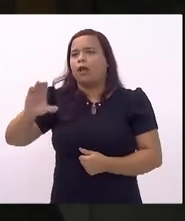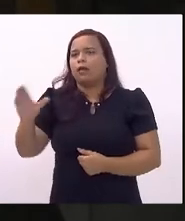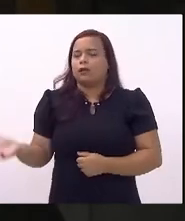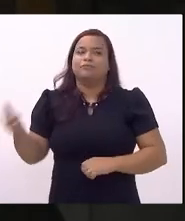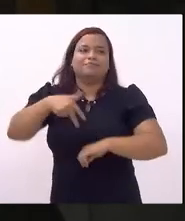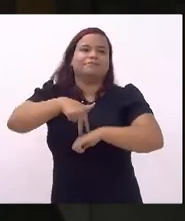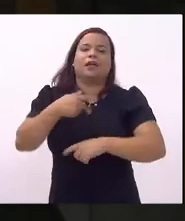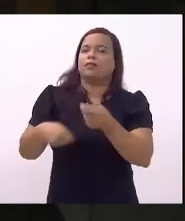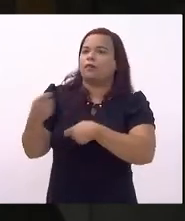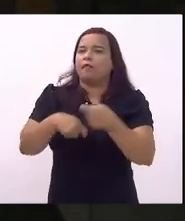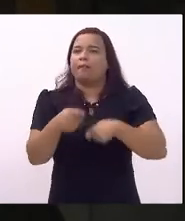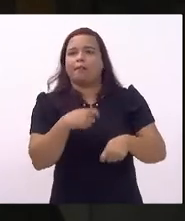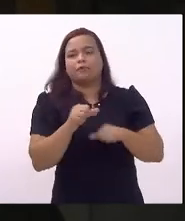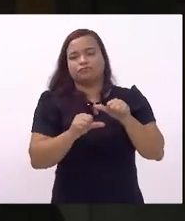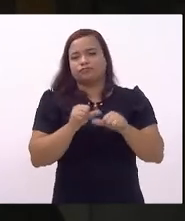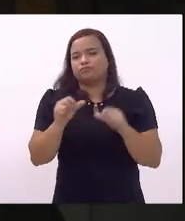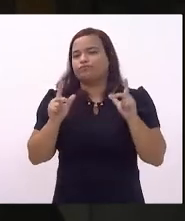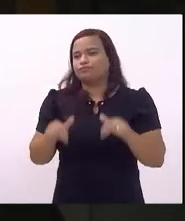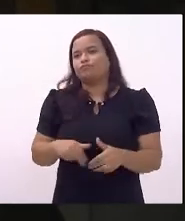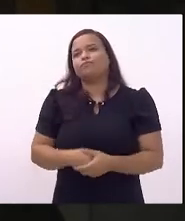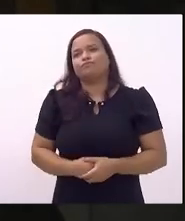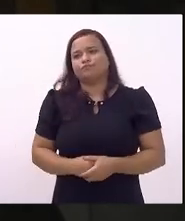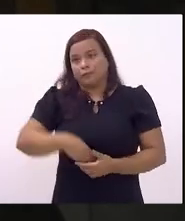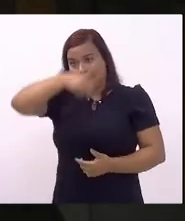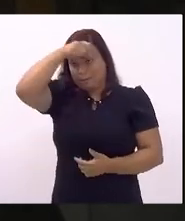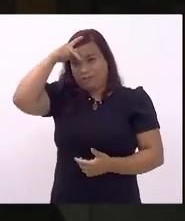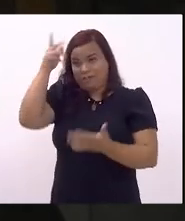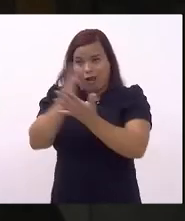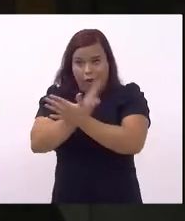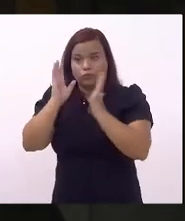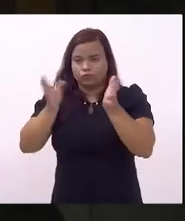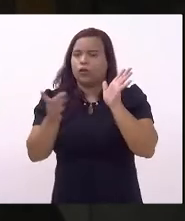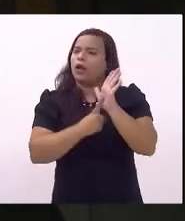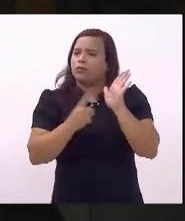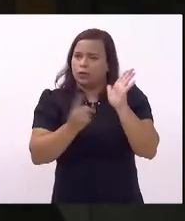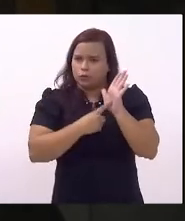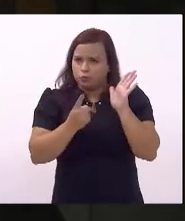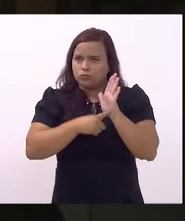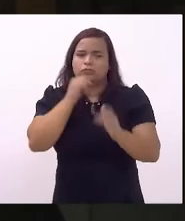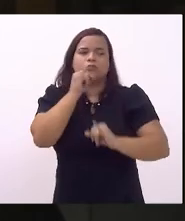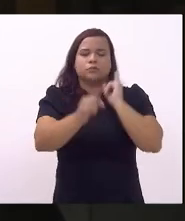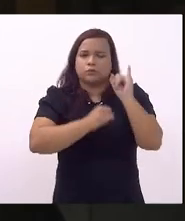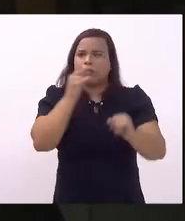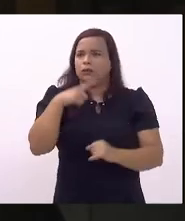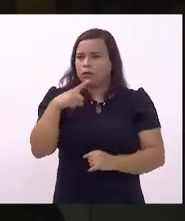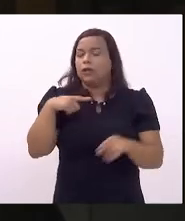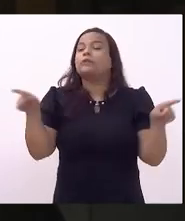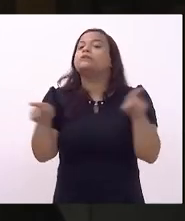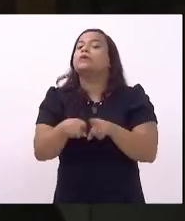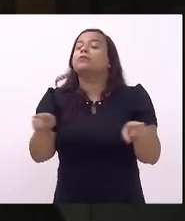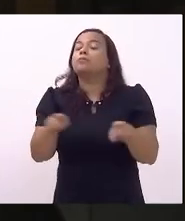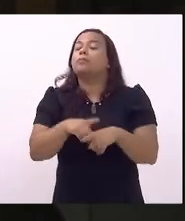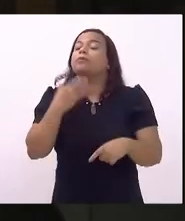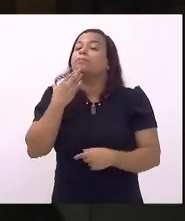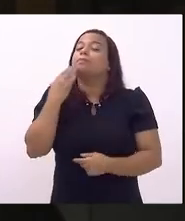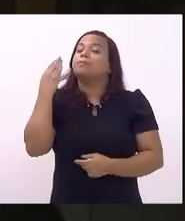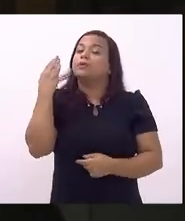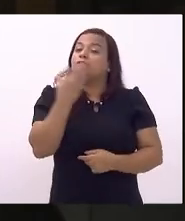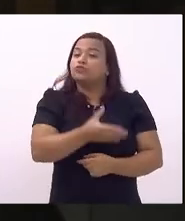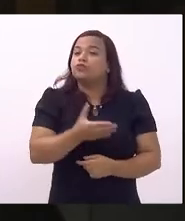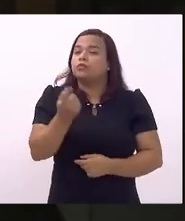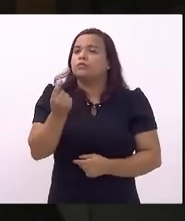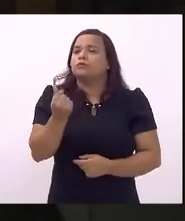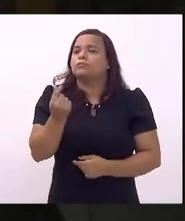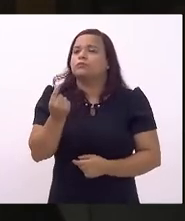segundo alguns prefeitos já denunciaram inclusive chegaram a pedir propina